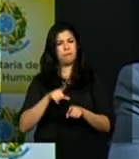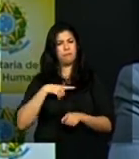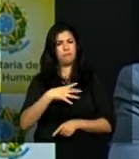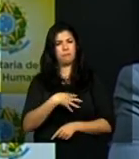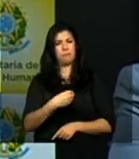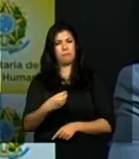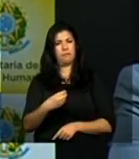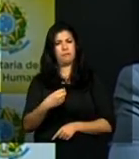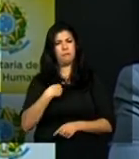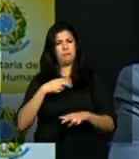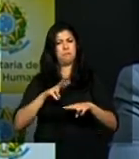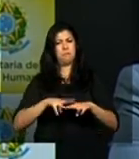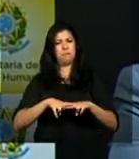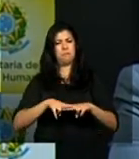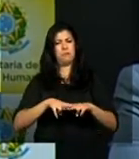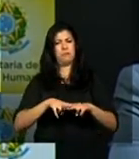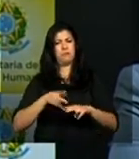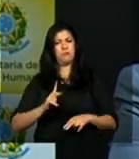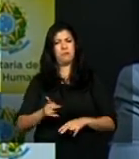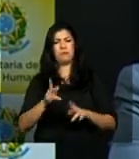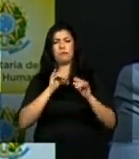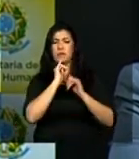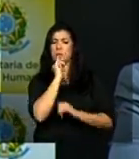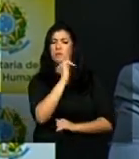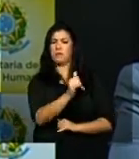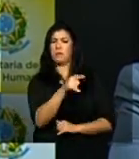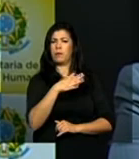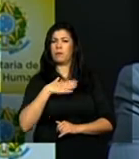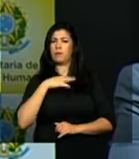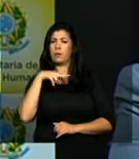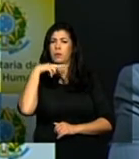para dizer o que eu digo sempre para os netos